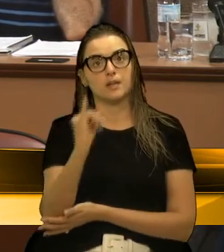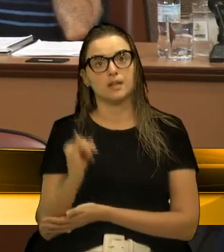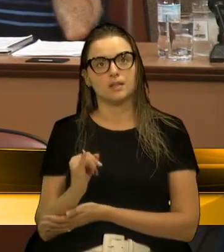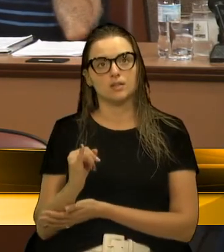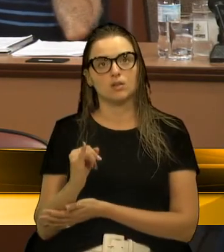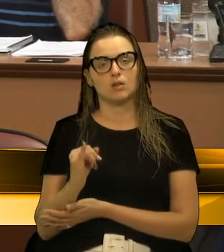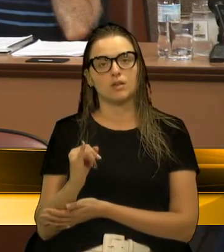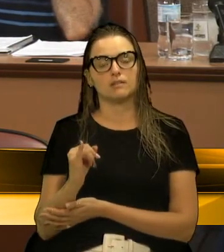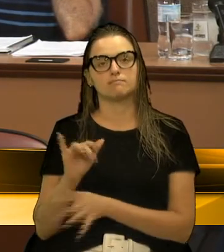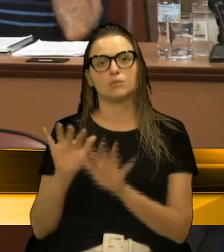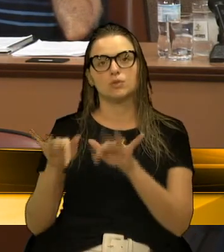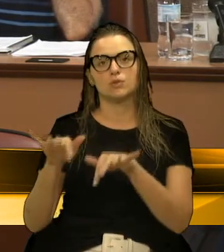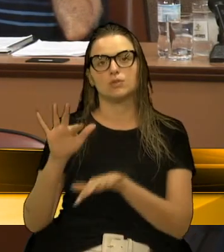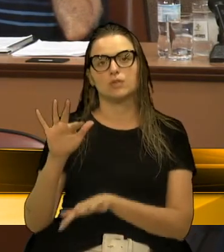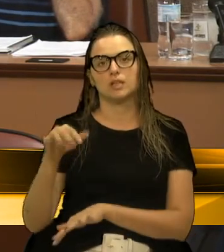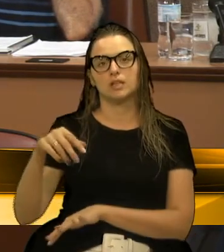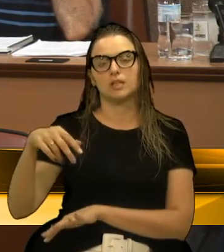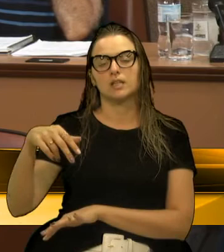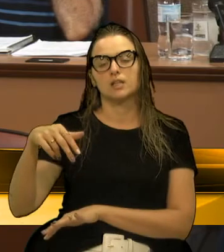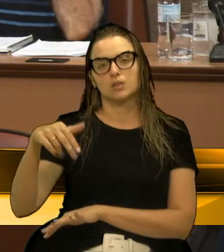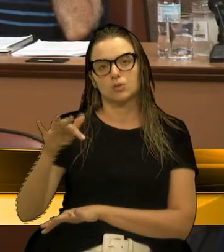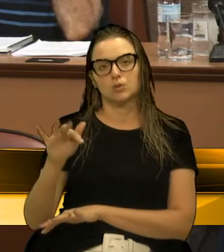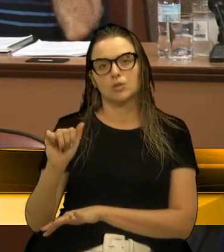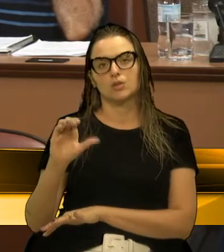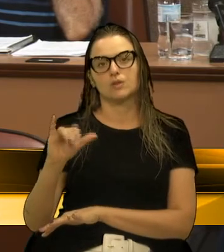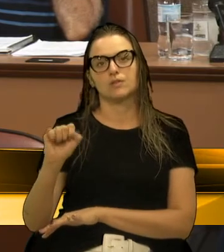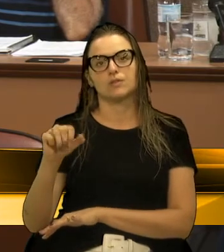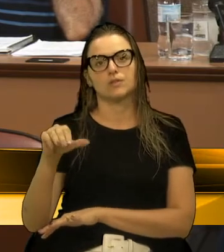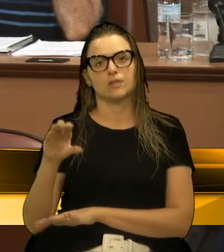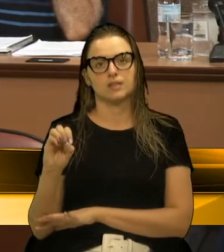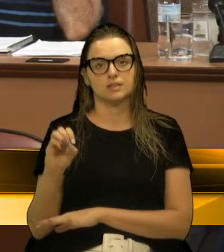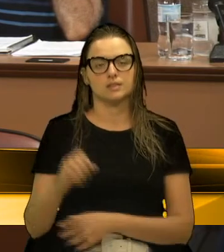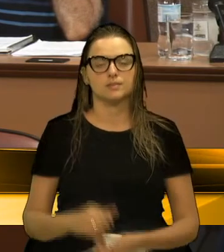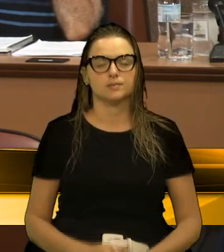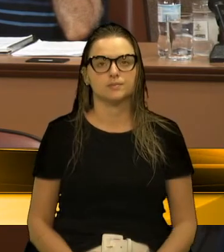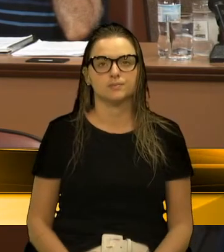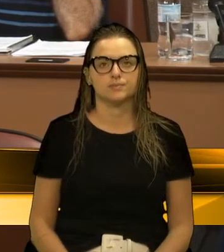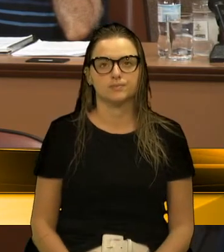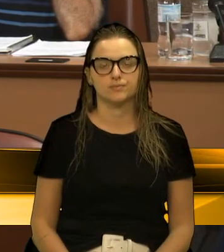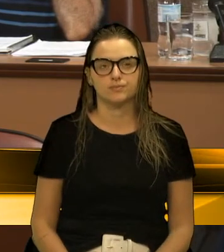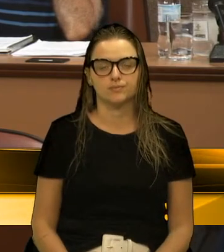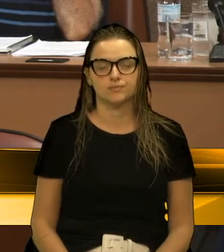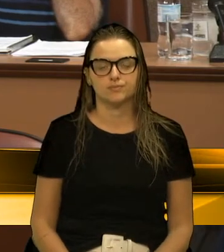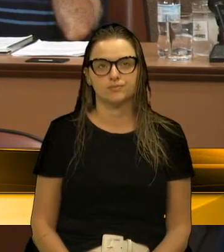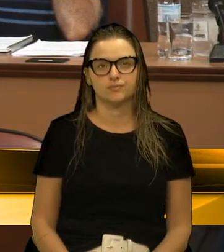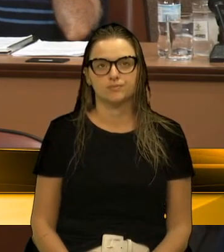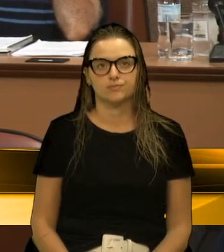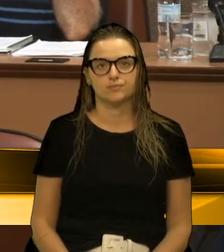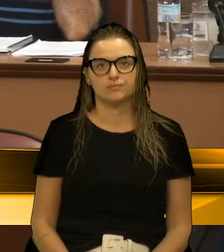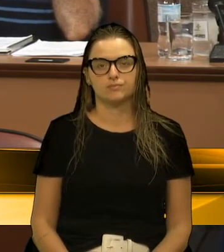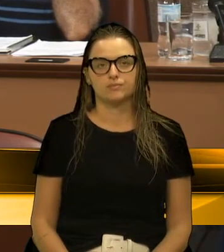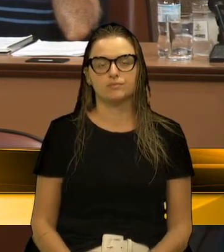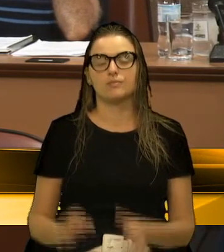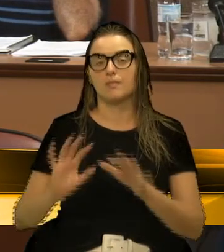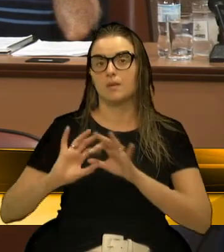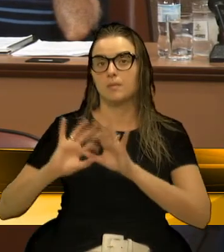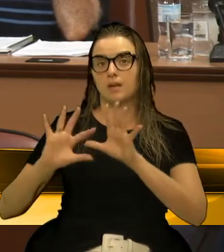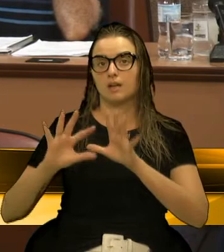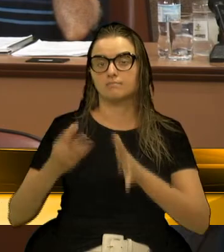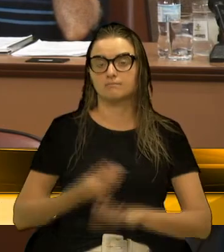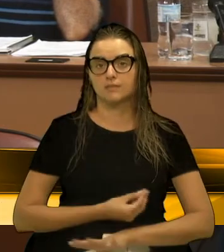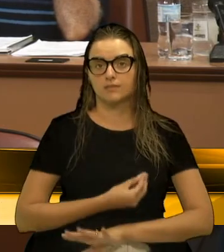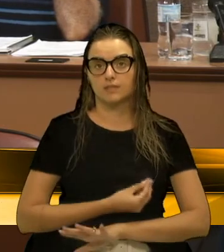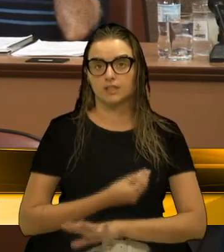nazifascismo. Isso que a gente destaca, né? E em prol da vida, da liberdade, da